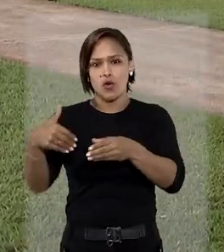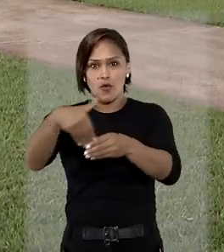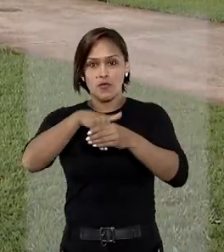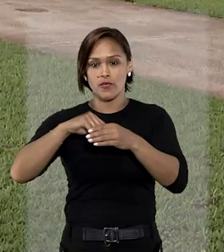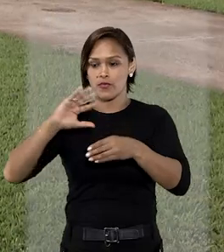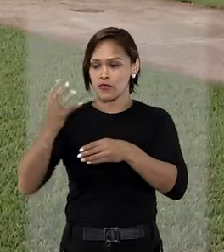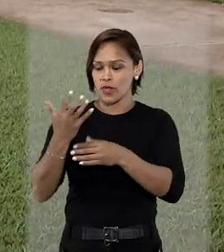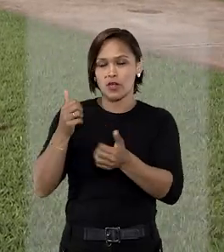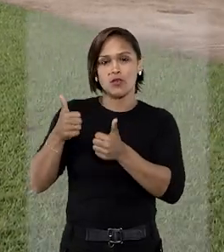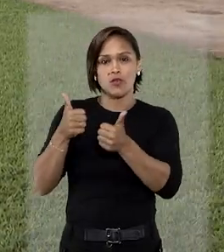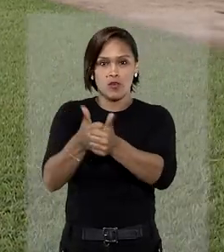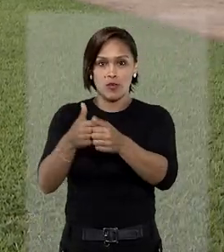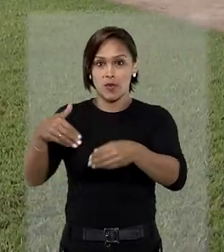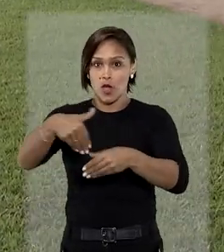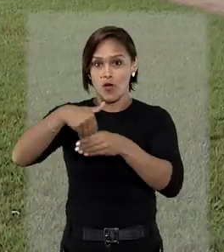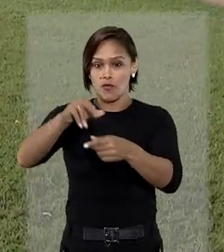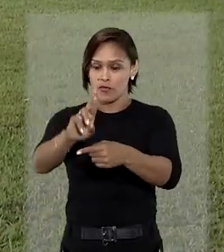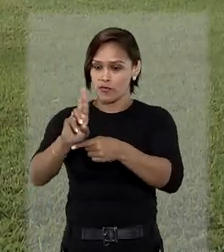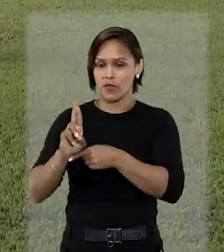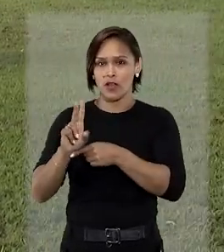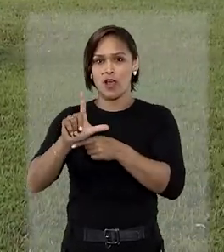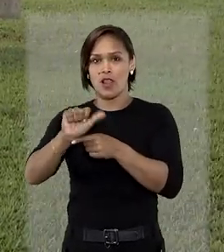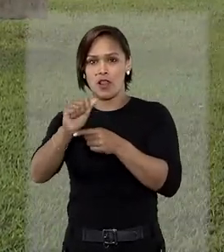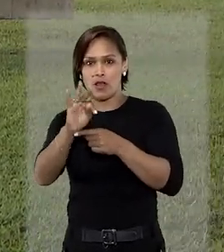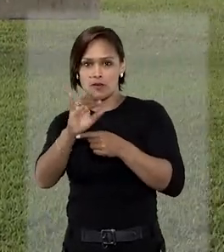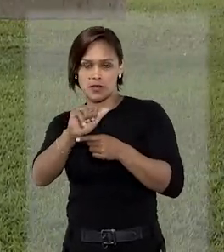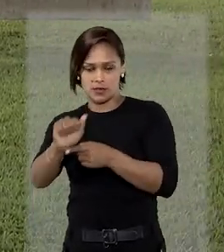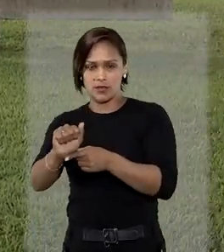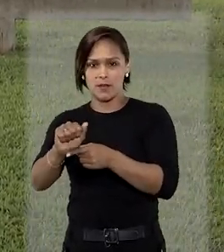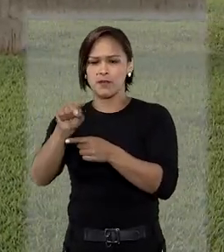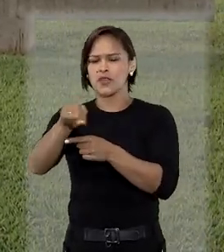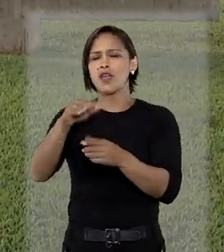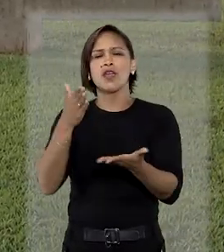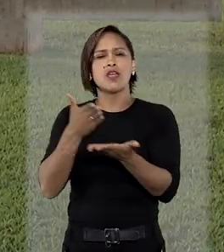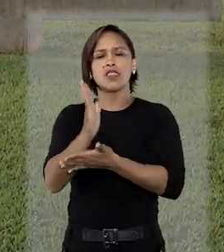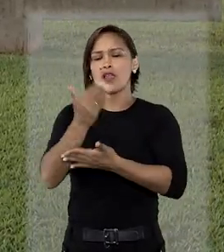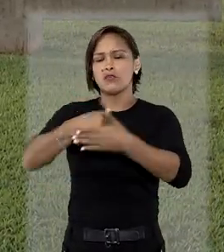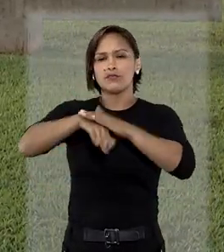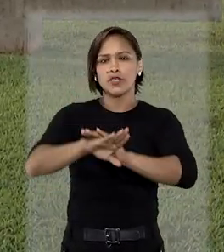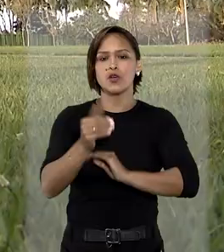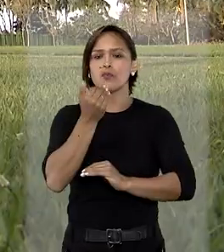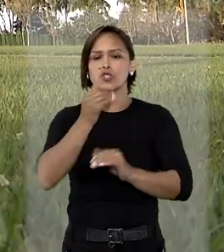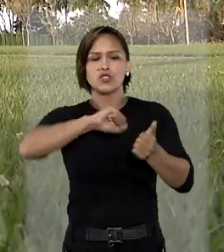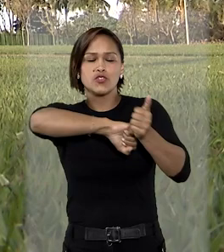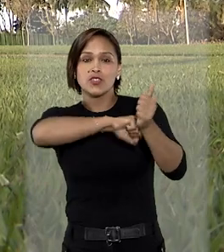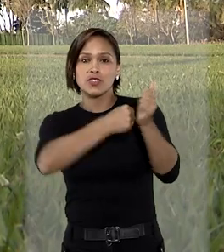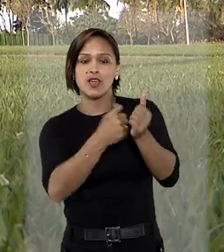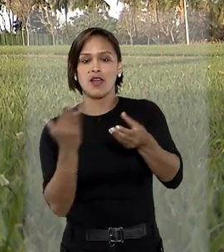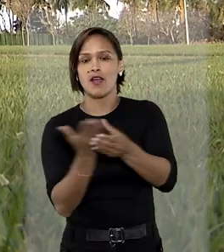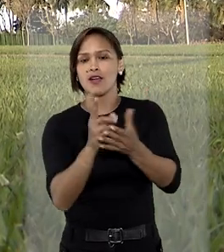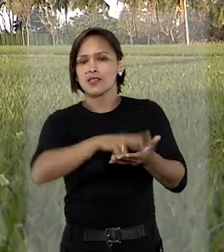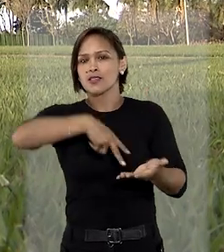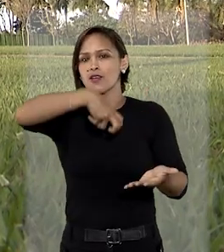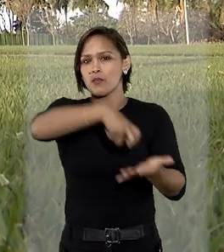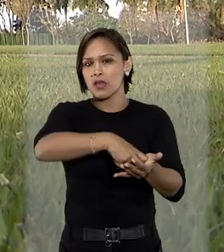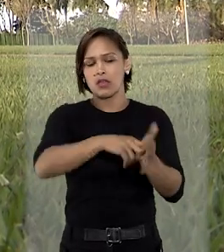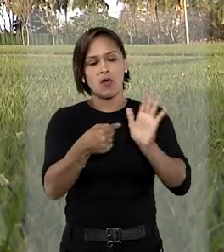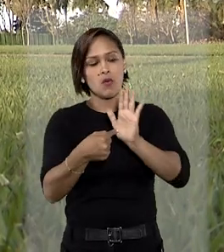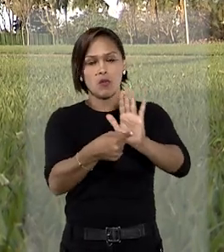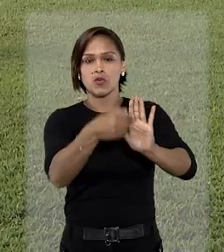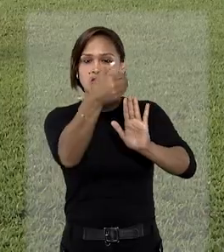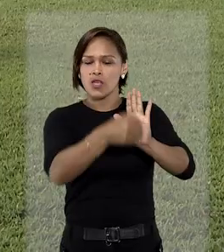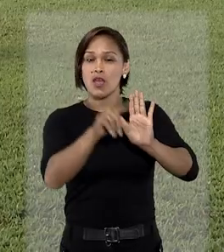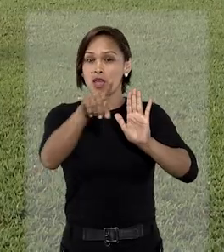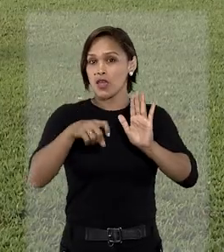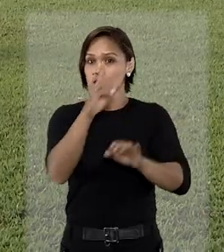colegiado acompanhou o voto da ministra Laurita Vaz e indeferiu o pedido de trancamento de ação penal apresentado